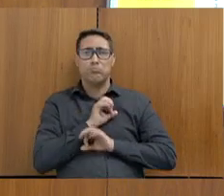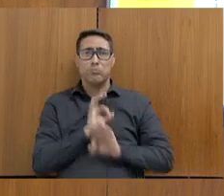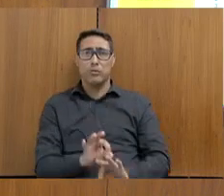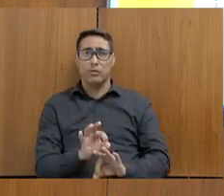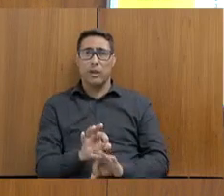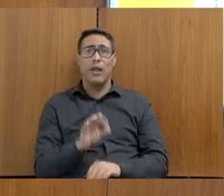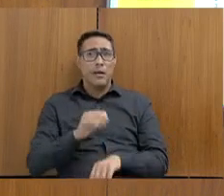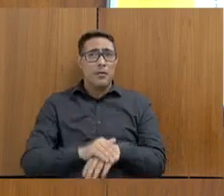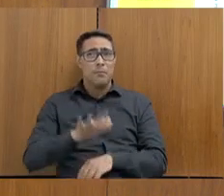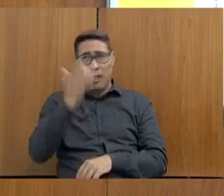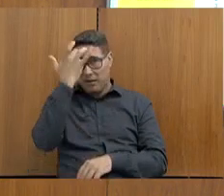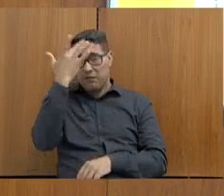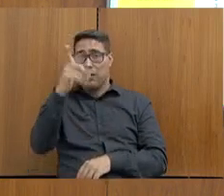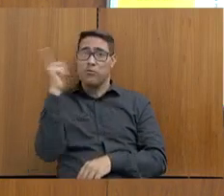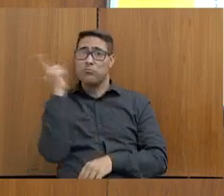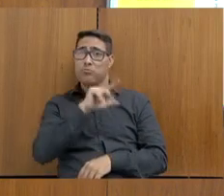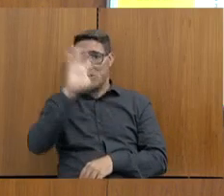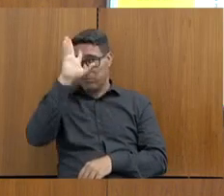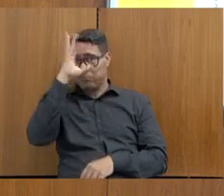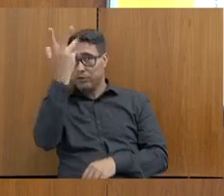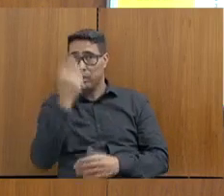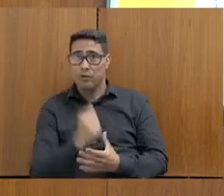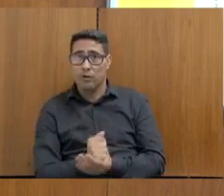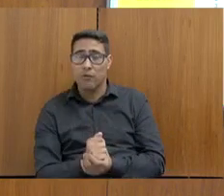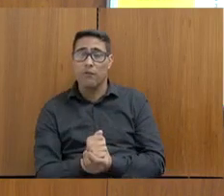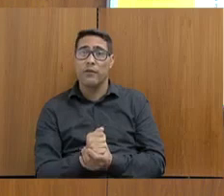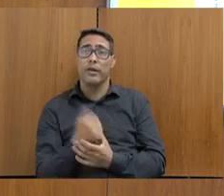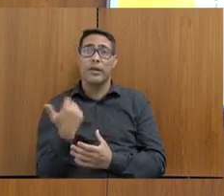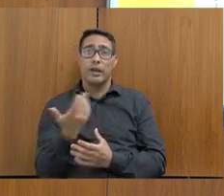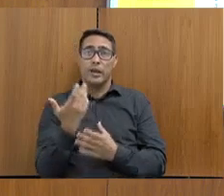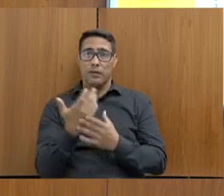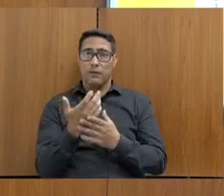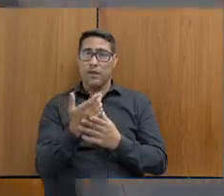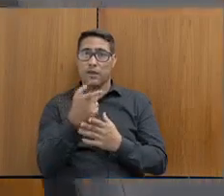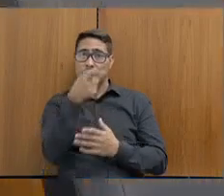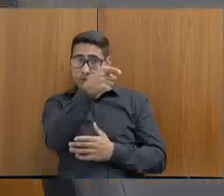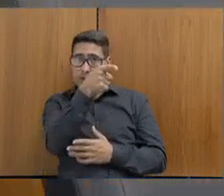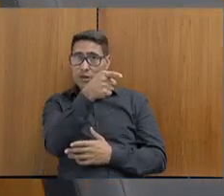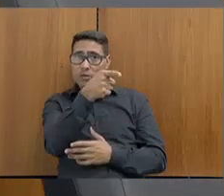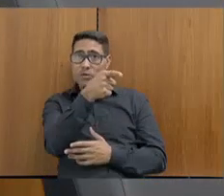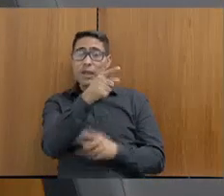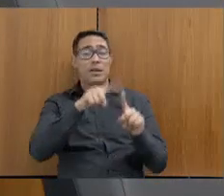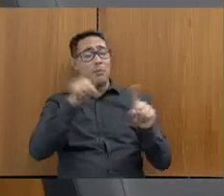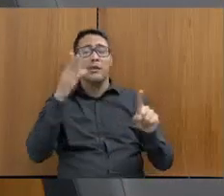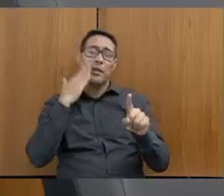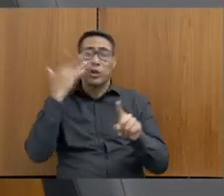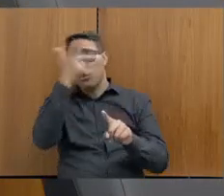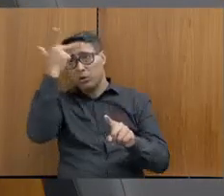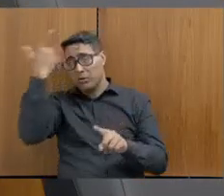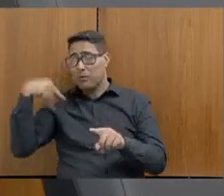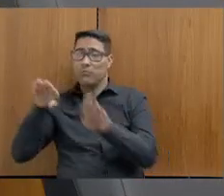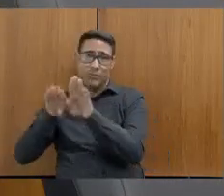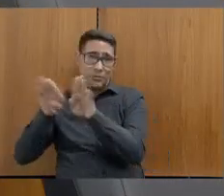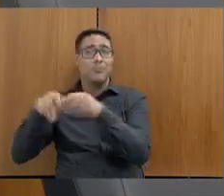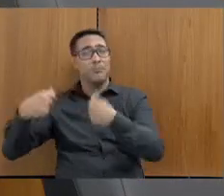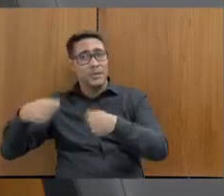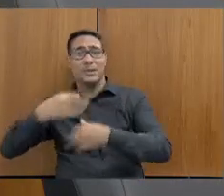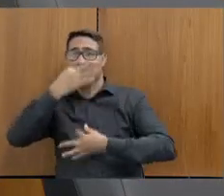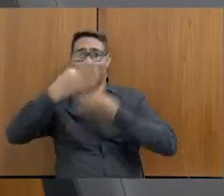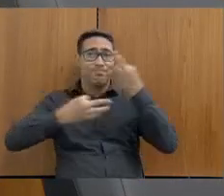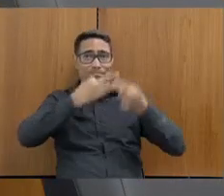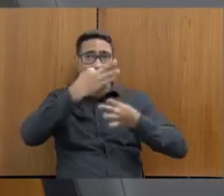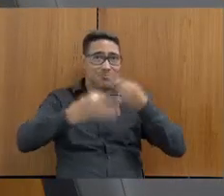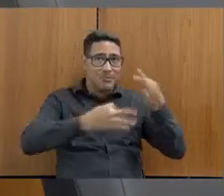seria mais fácil de solucionar se dependesse só de vossa excelência, mas a gente sabe que nem sempre é assim. Eu quero apenas